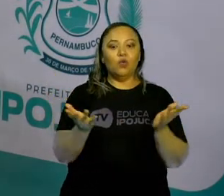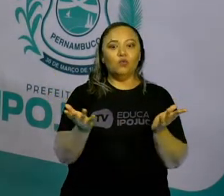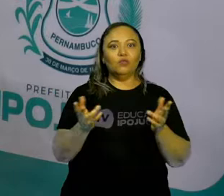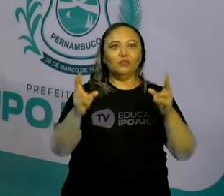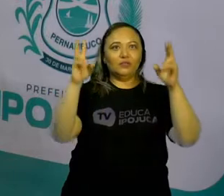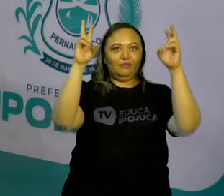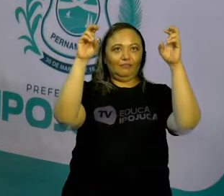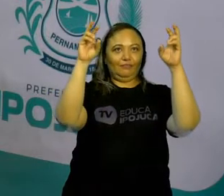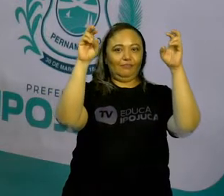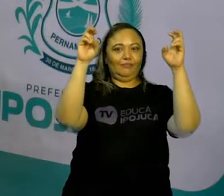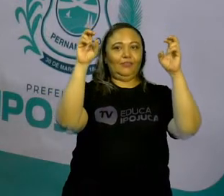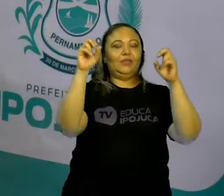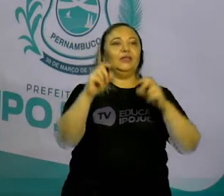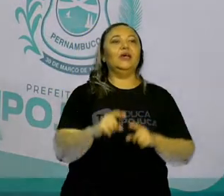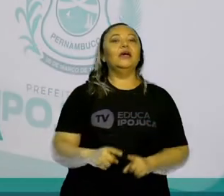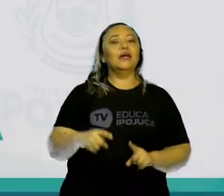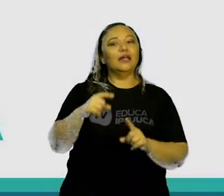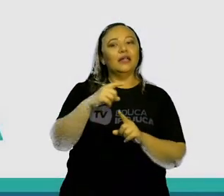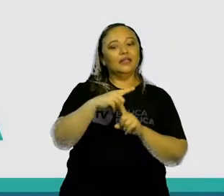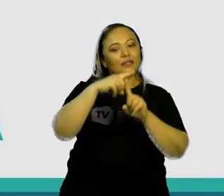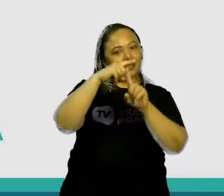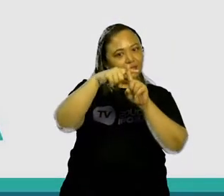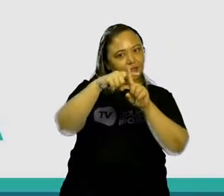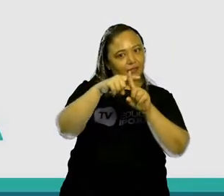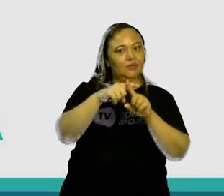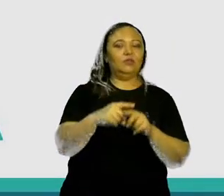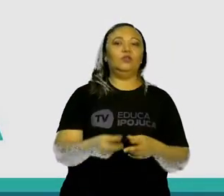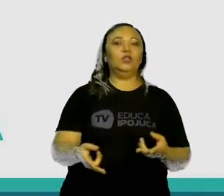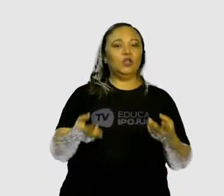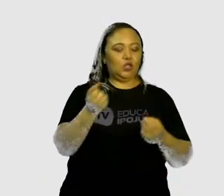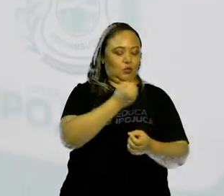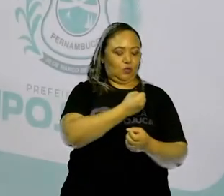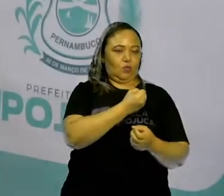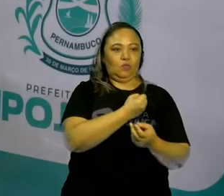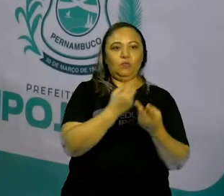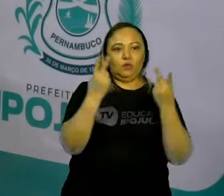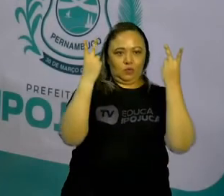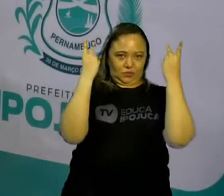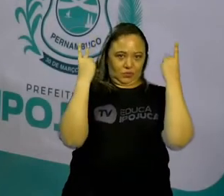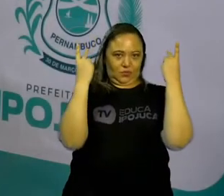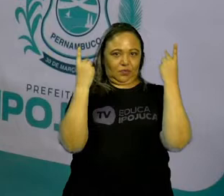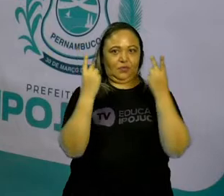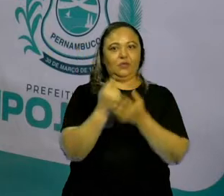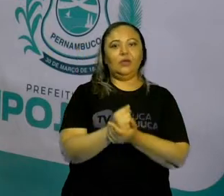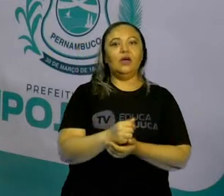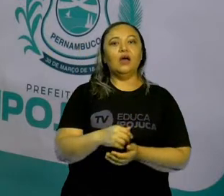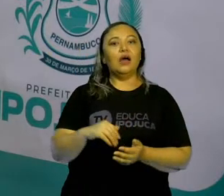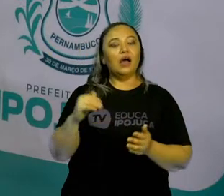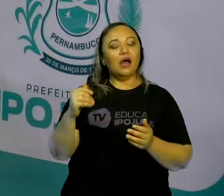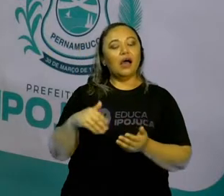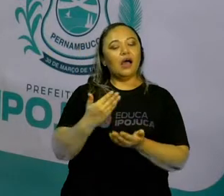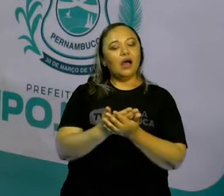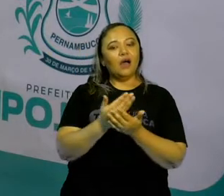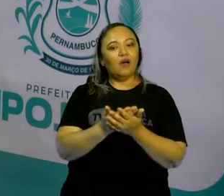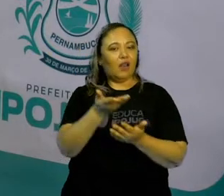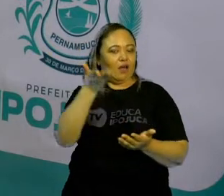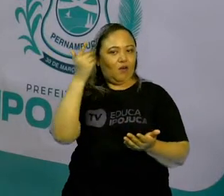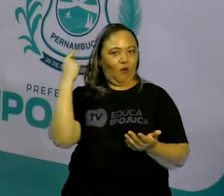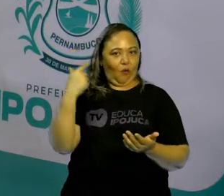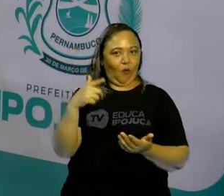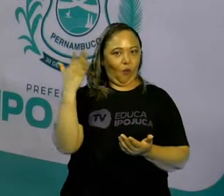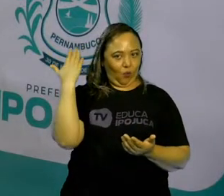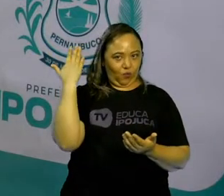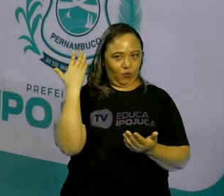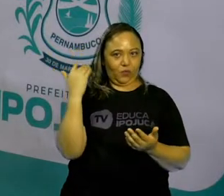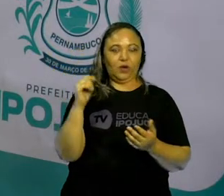Hoje vamos falar de adição de números naturais. Pois é. Na última aula, a gente entendeu